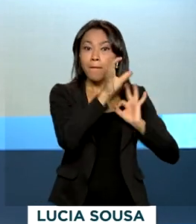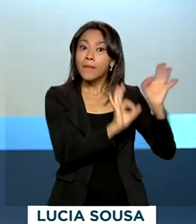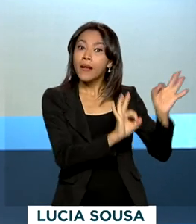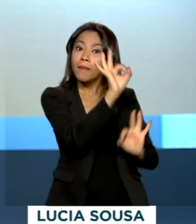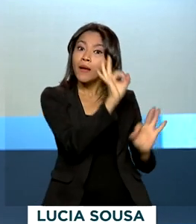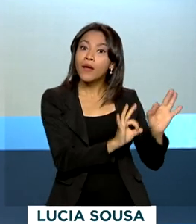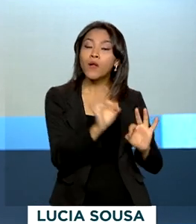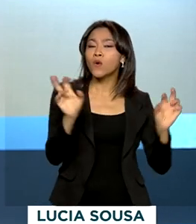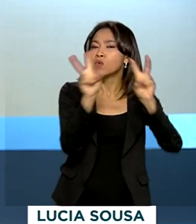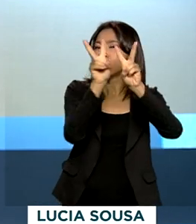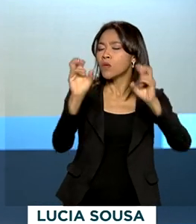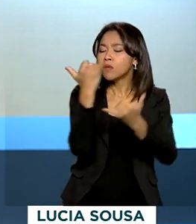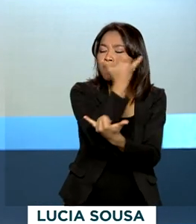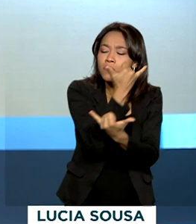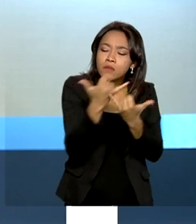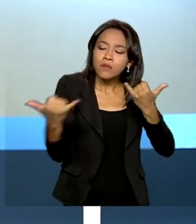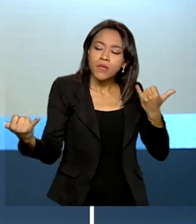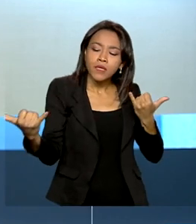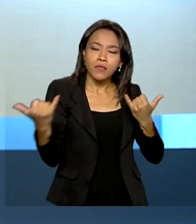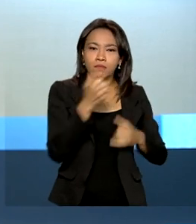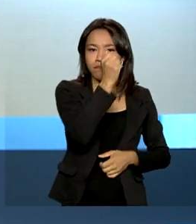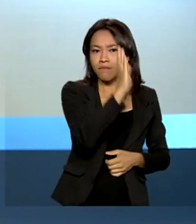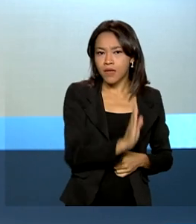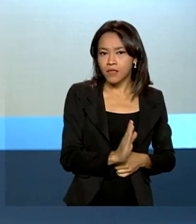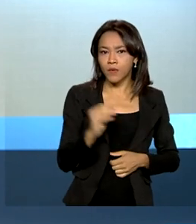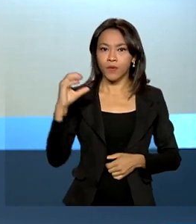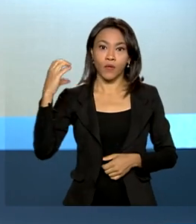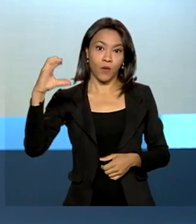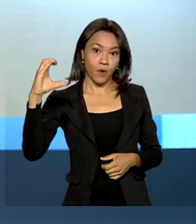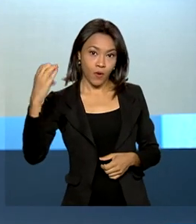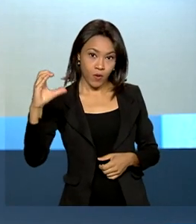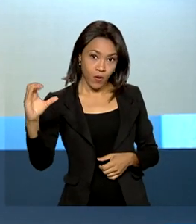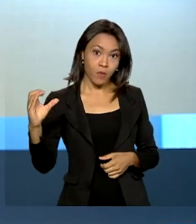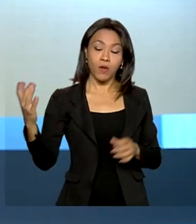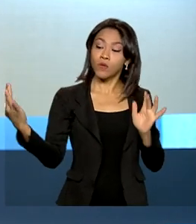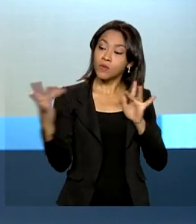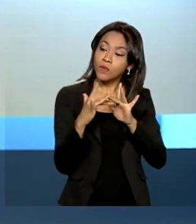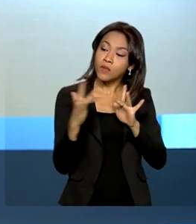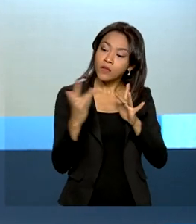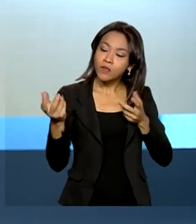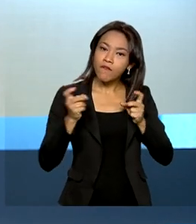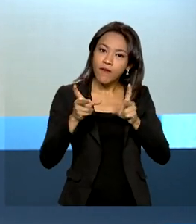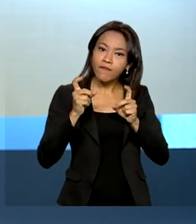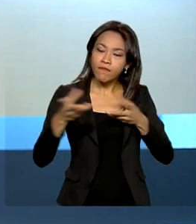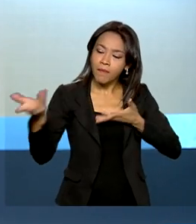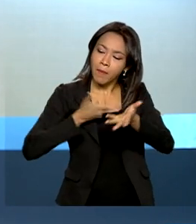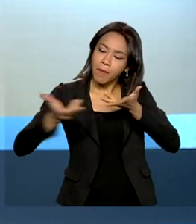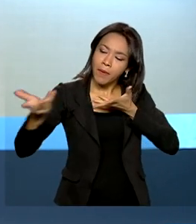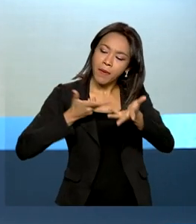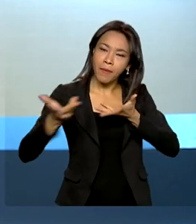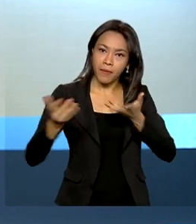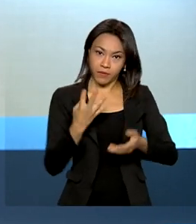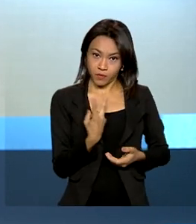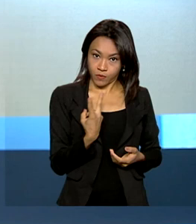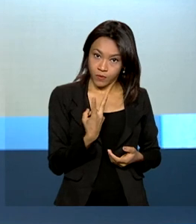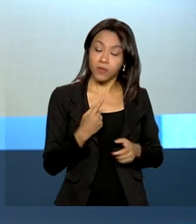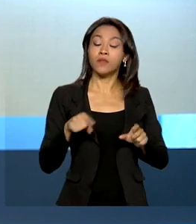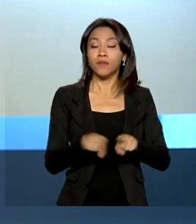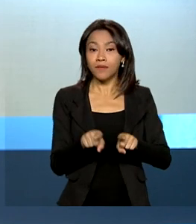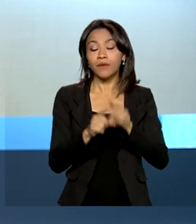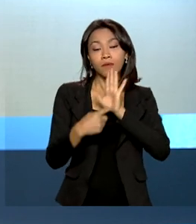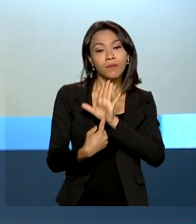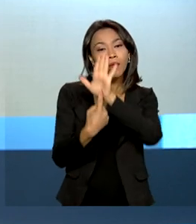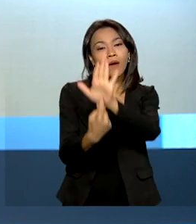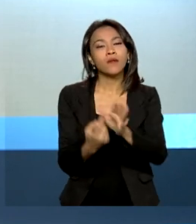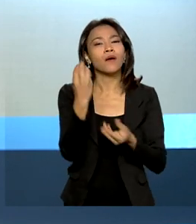sobre as semelhanças entre Brasil e Colômbia, as relações comerciais entre os países vizinhos e também mostra